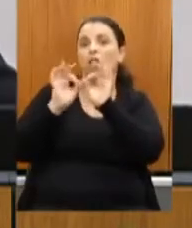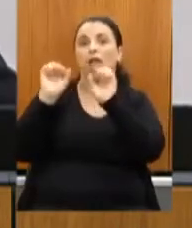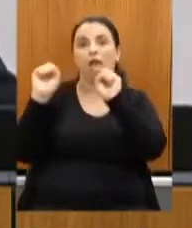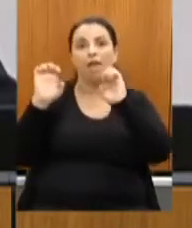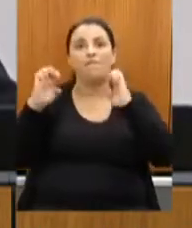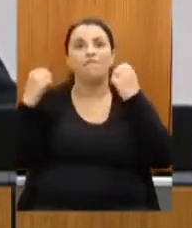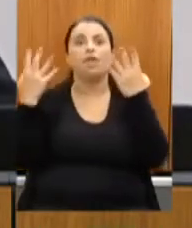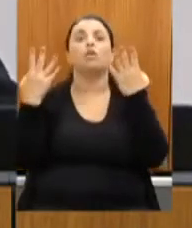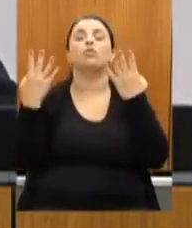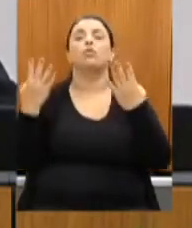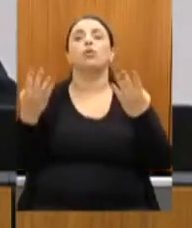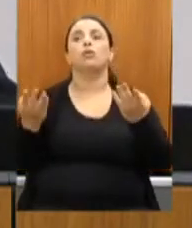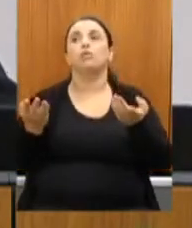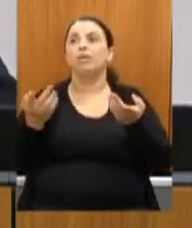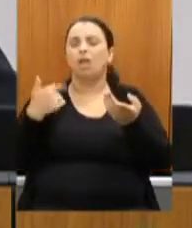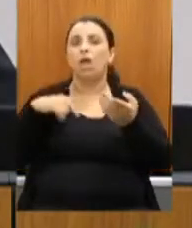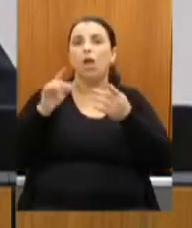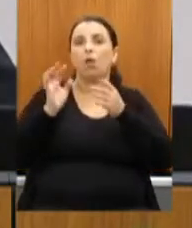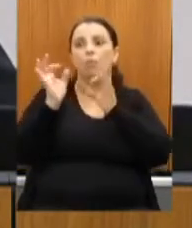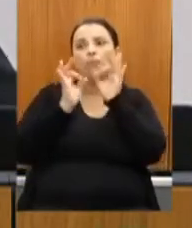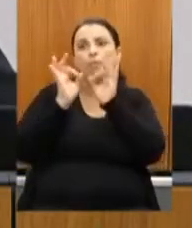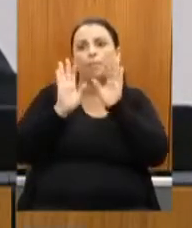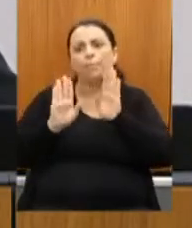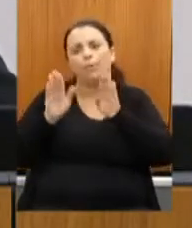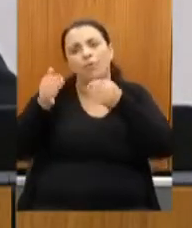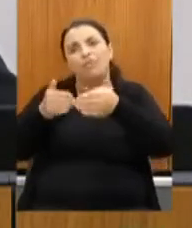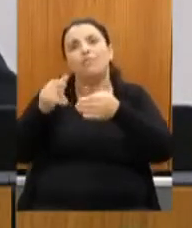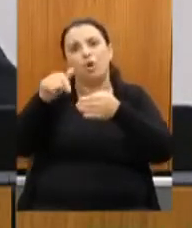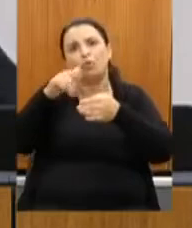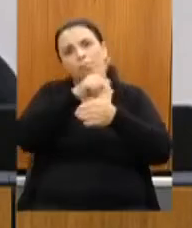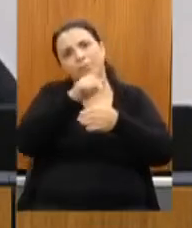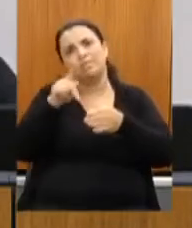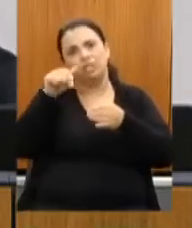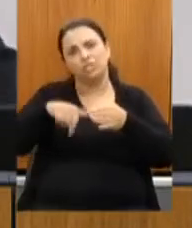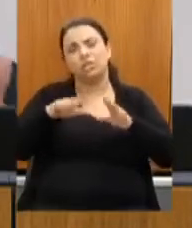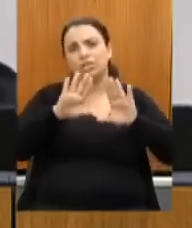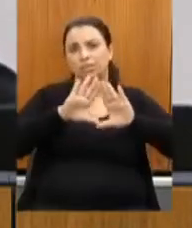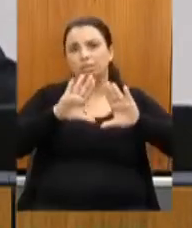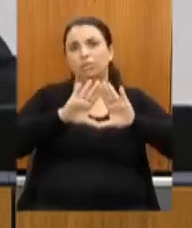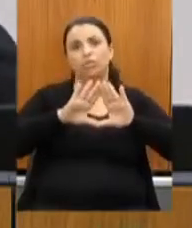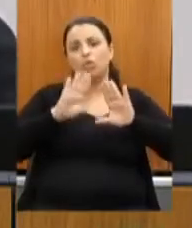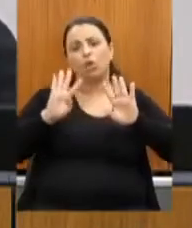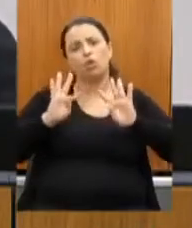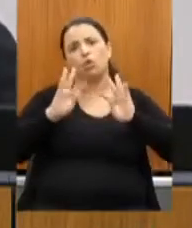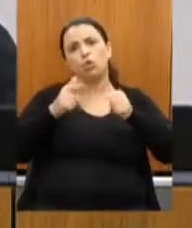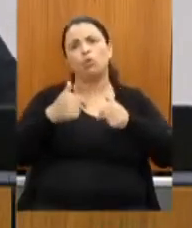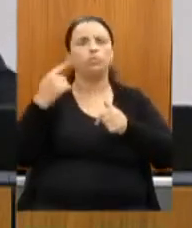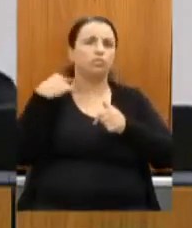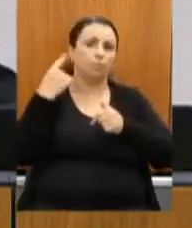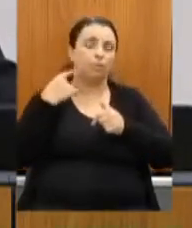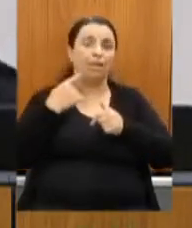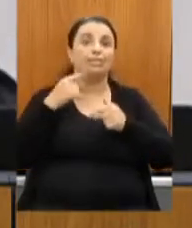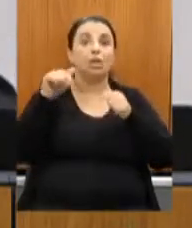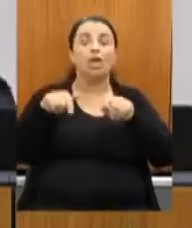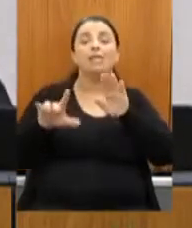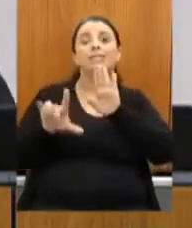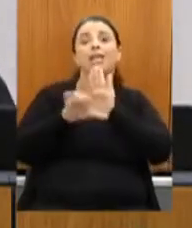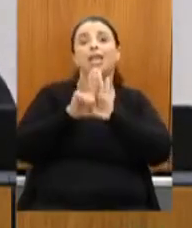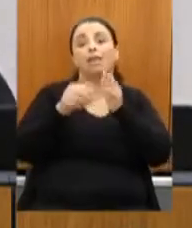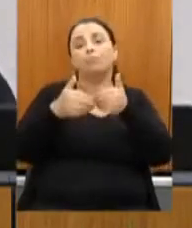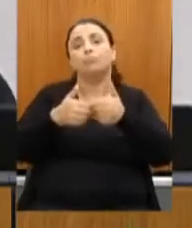também da preocupação desta casa, do presidente Agostinho e de todos nós. Então, esta lei que está em vigor, que